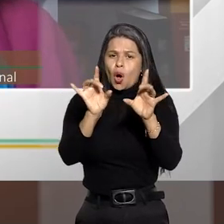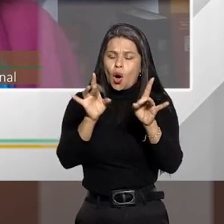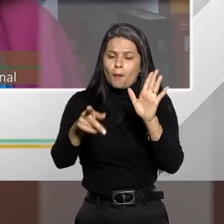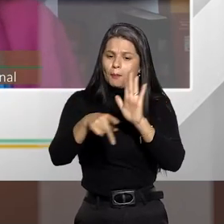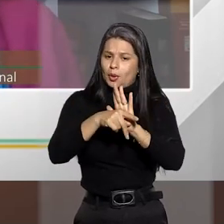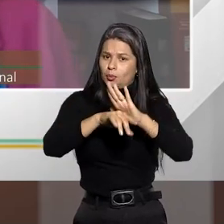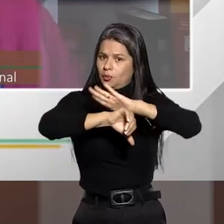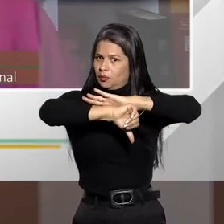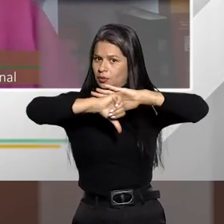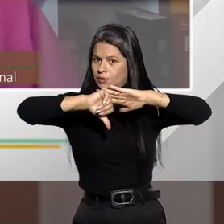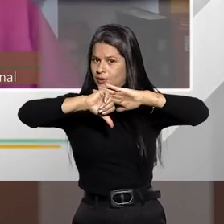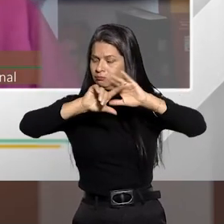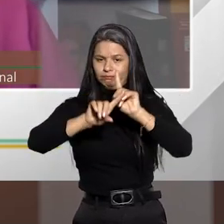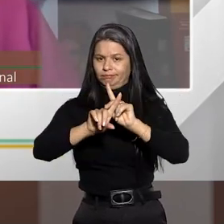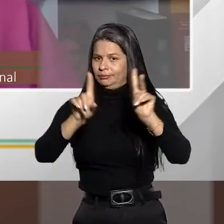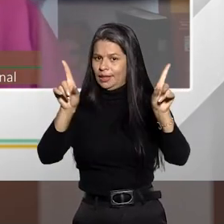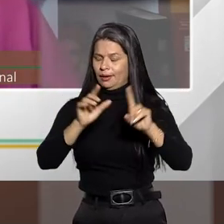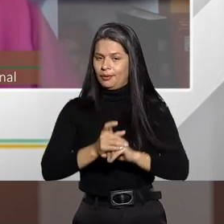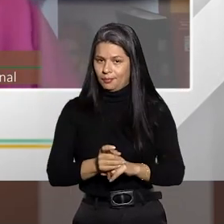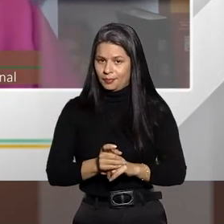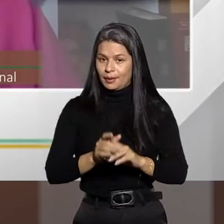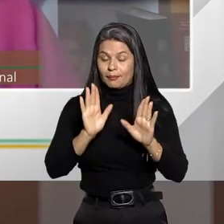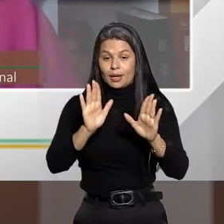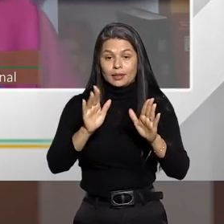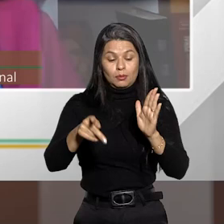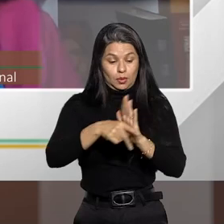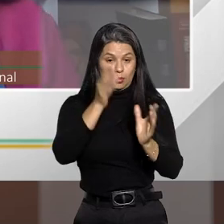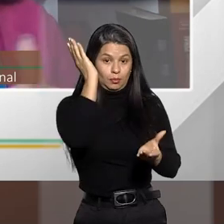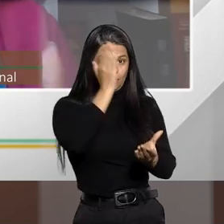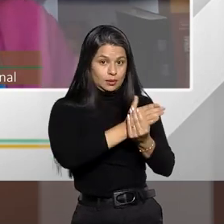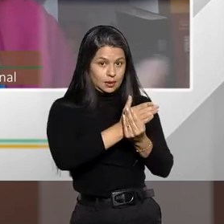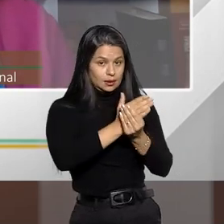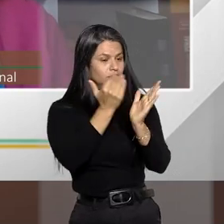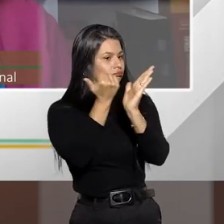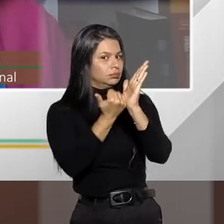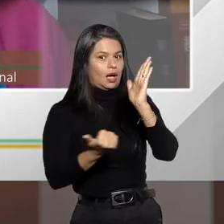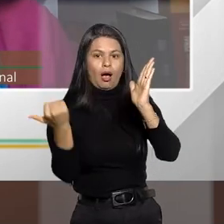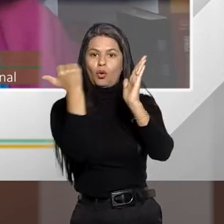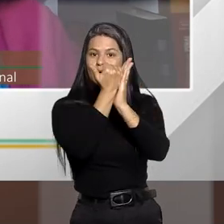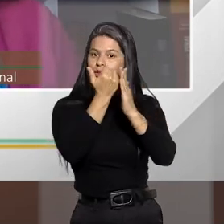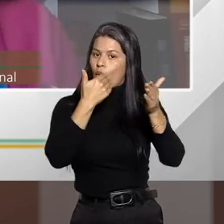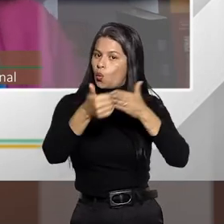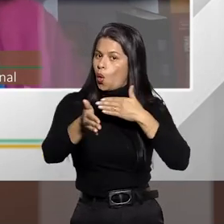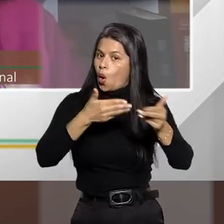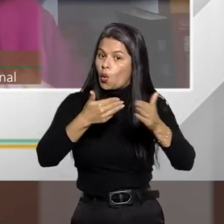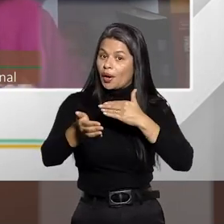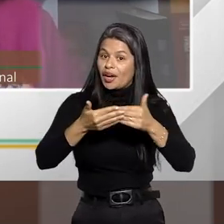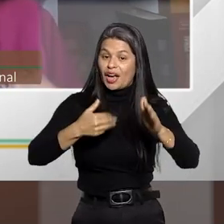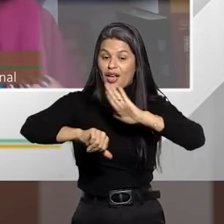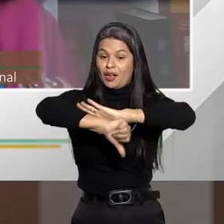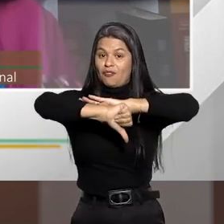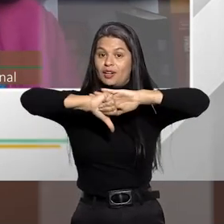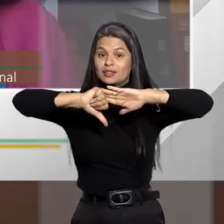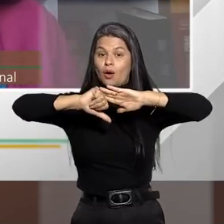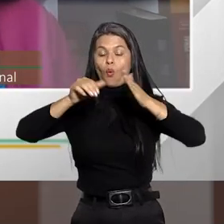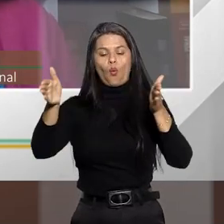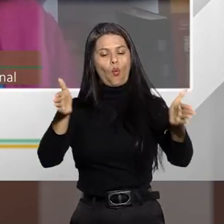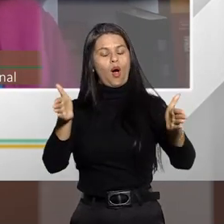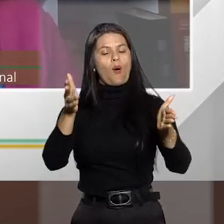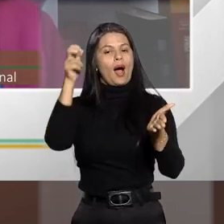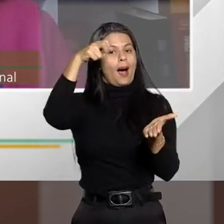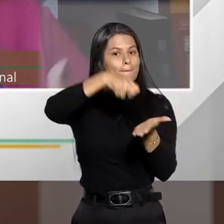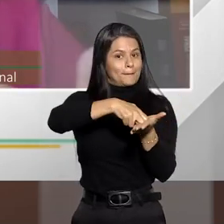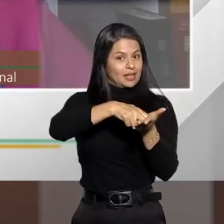infrações. Então, a suspensão condicional do processo, ela alcança toda e qualquer infração cuja pena mínima